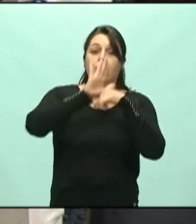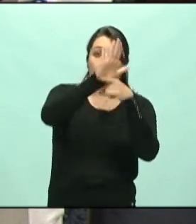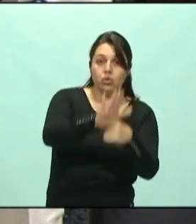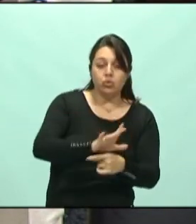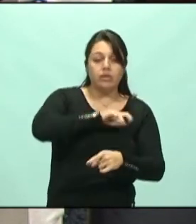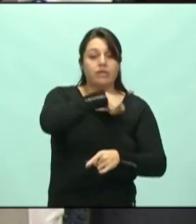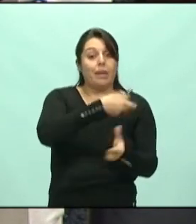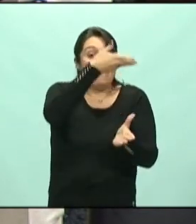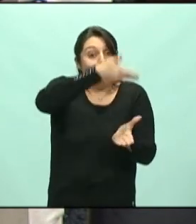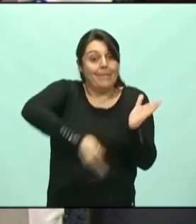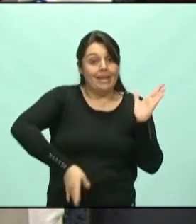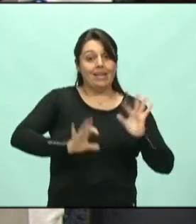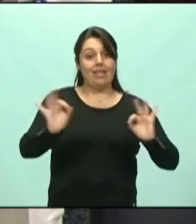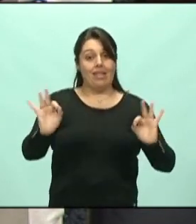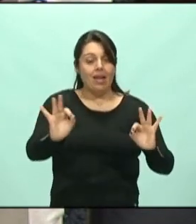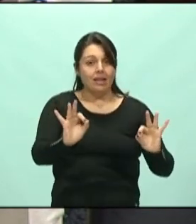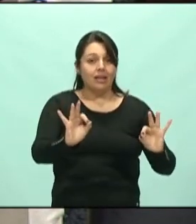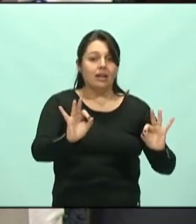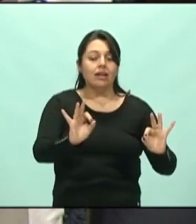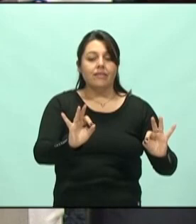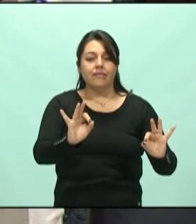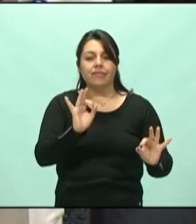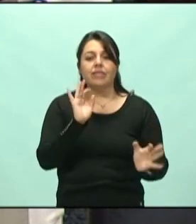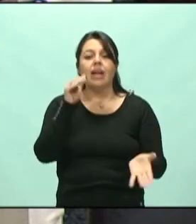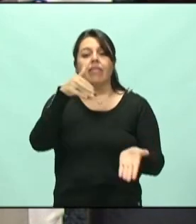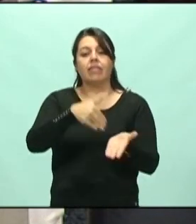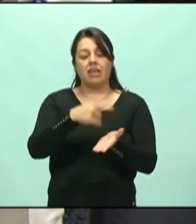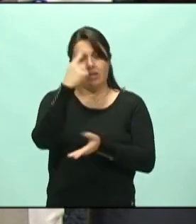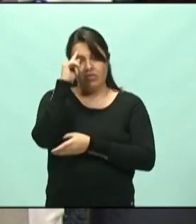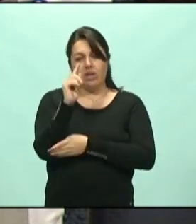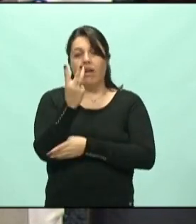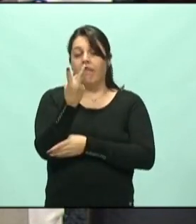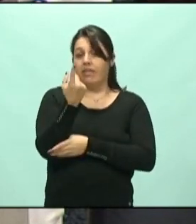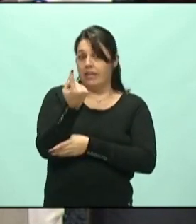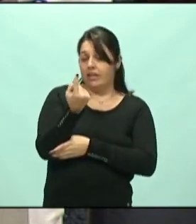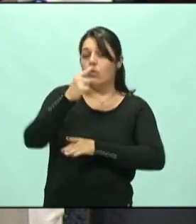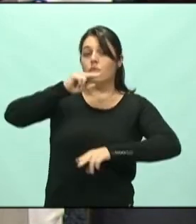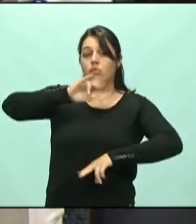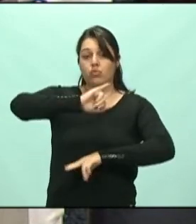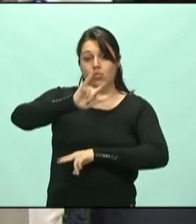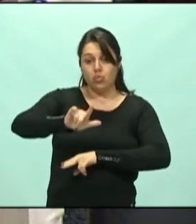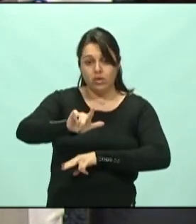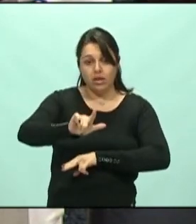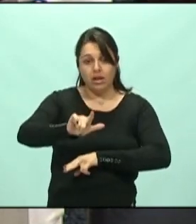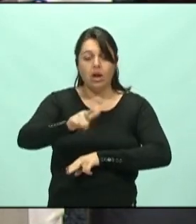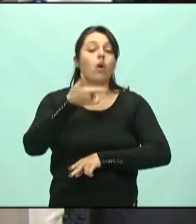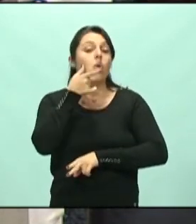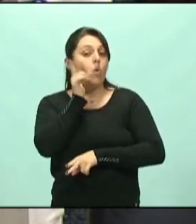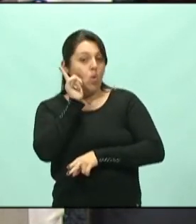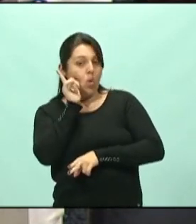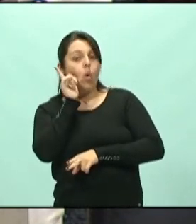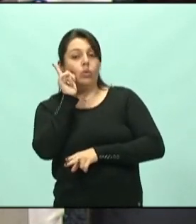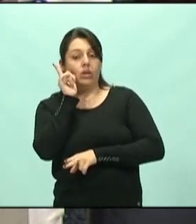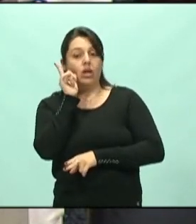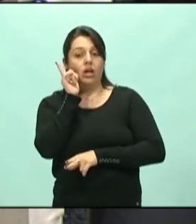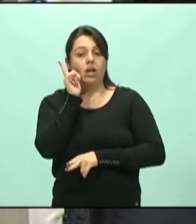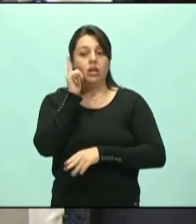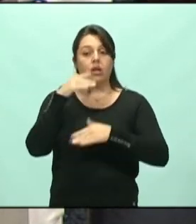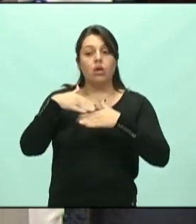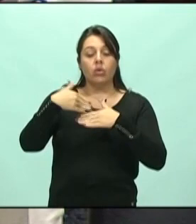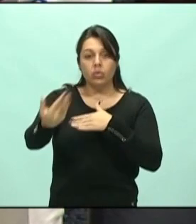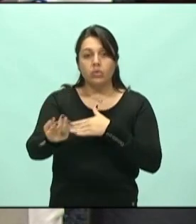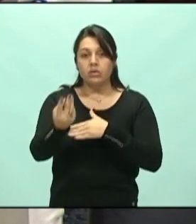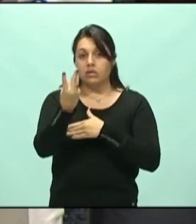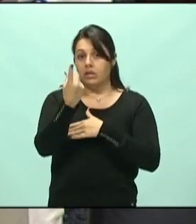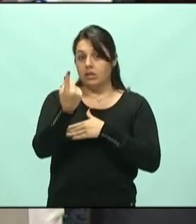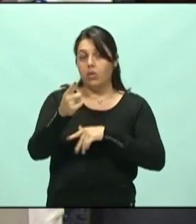para não perdermos os incentivos, estava definido como 31 de julho. Ontem houve uma prorrogação para